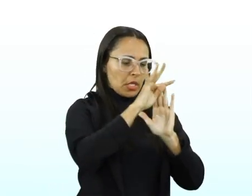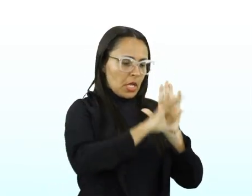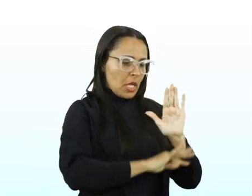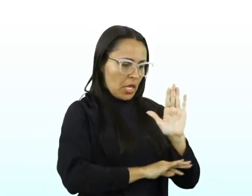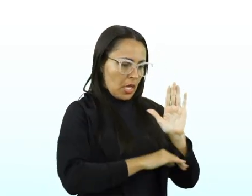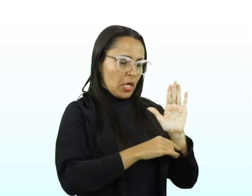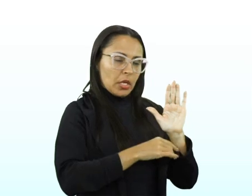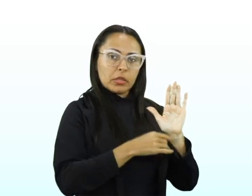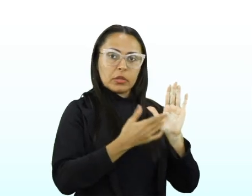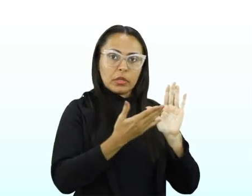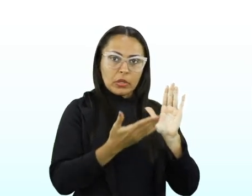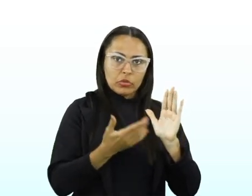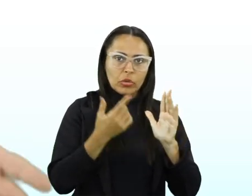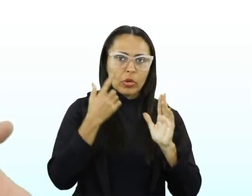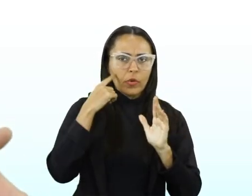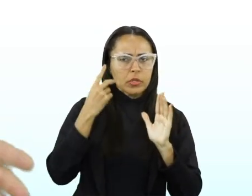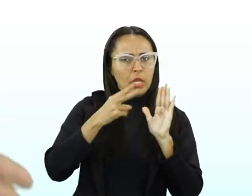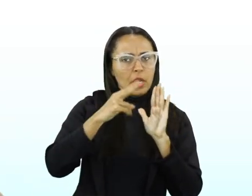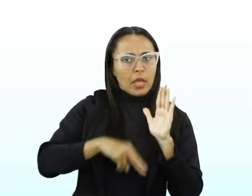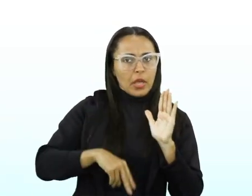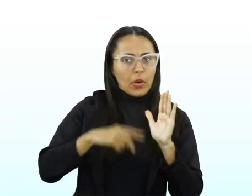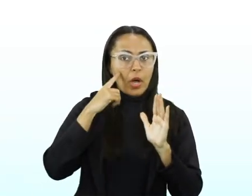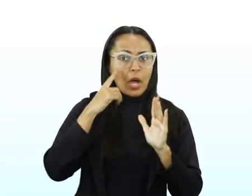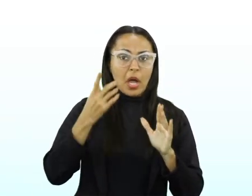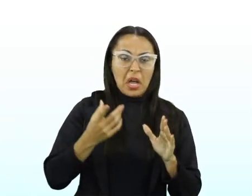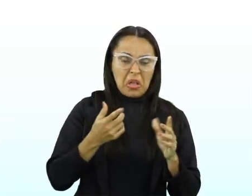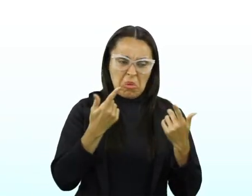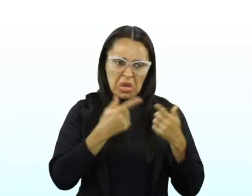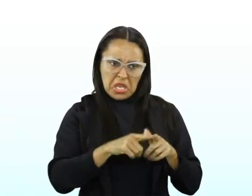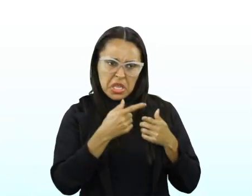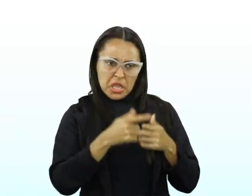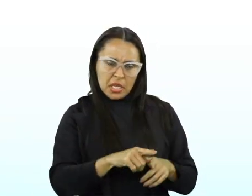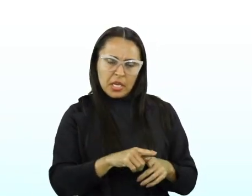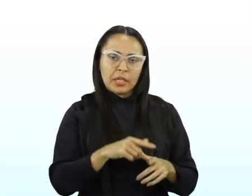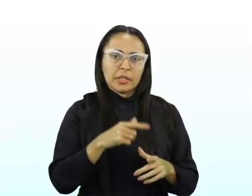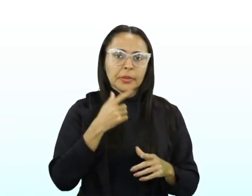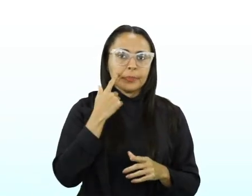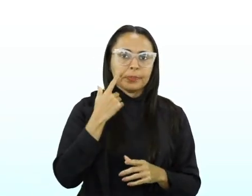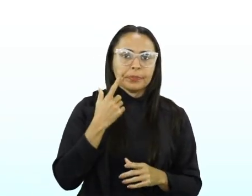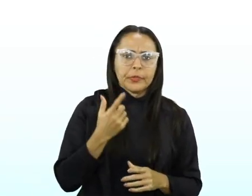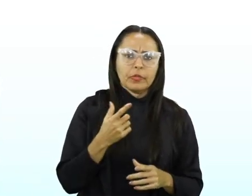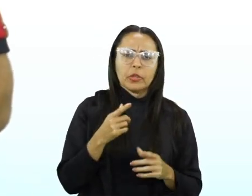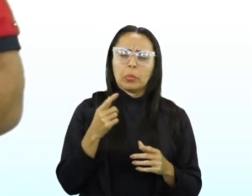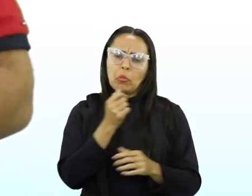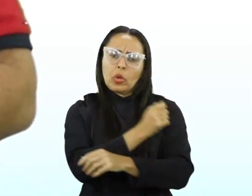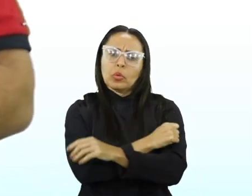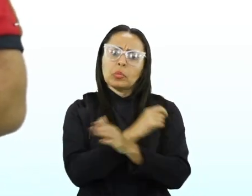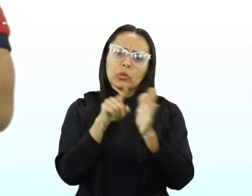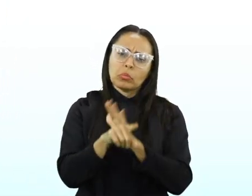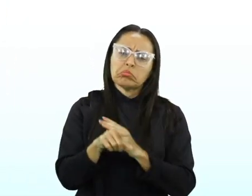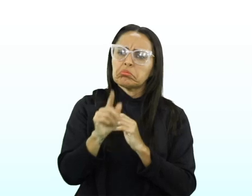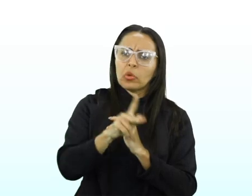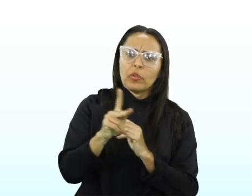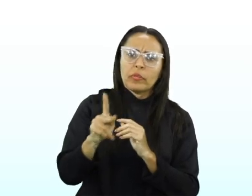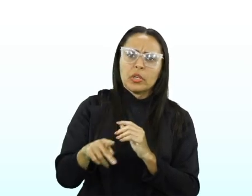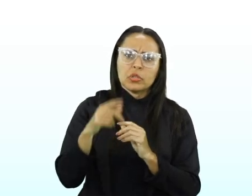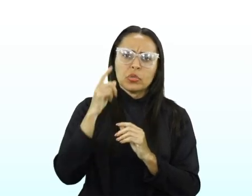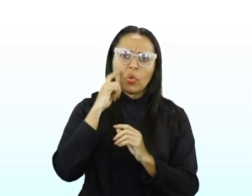é uma crítica? É. Então, é dissertativo e argumentativo. Uma vez, o Fera perguntou. Ô, professor, uma charge,